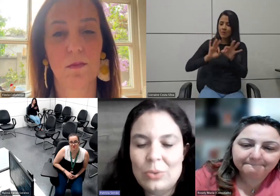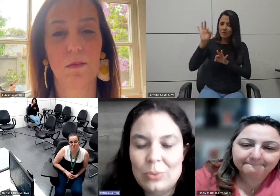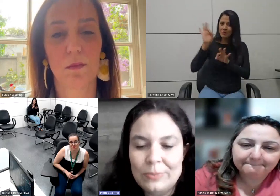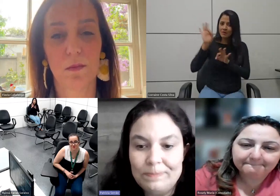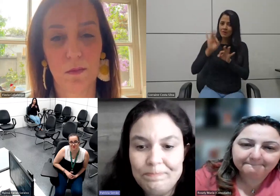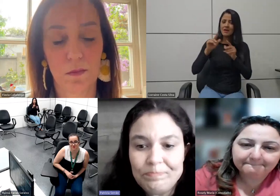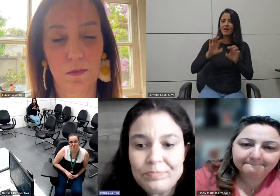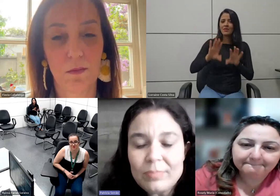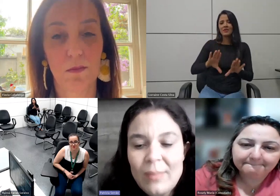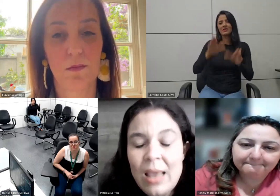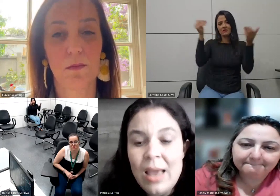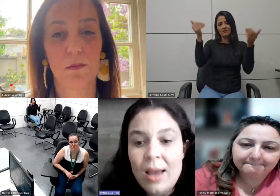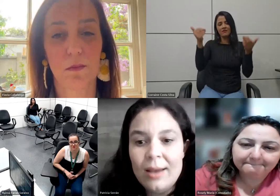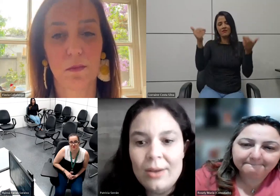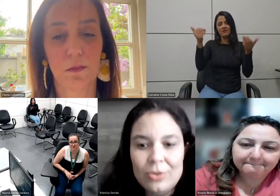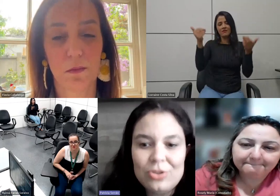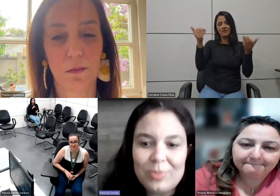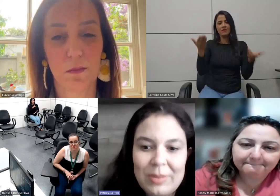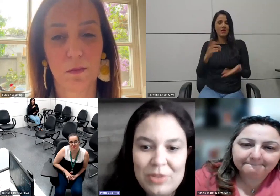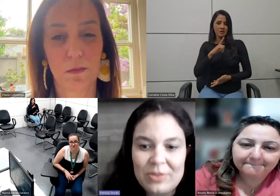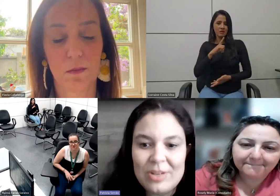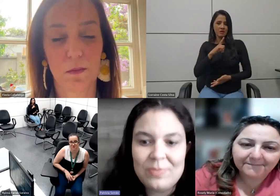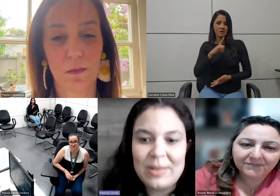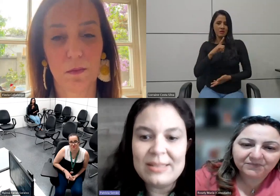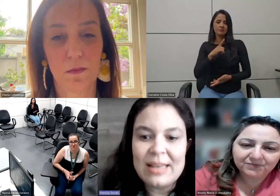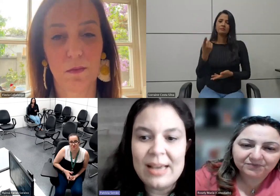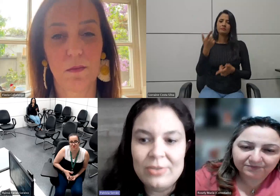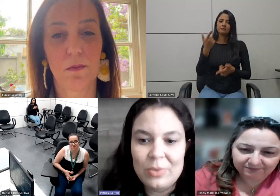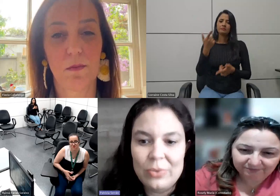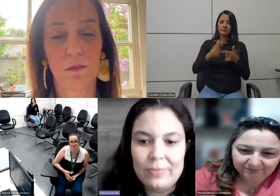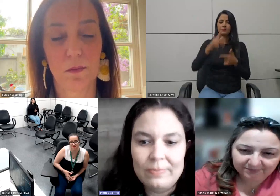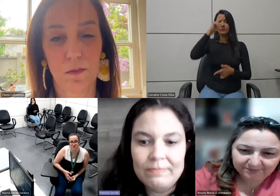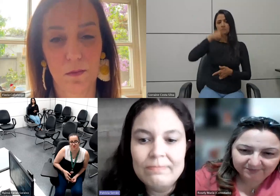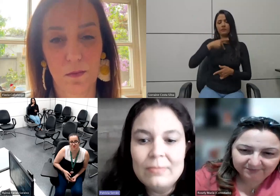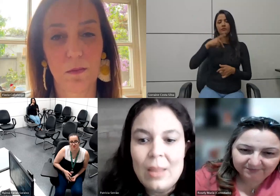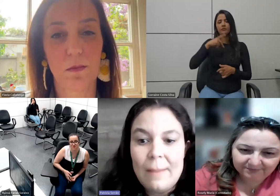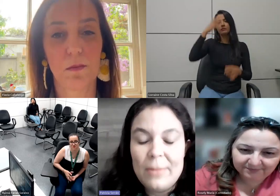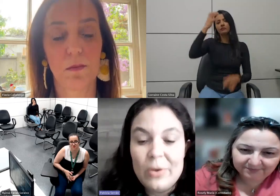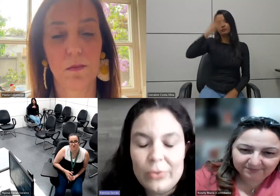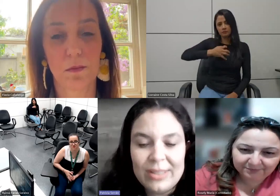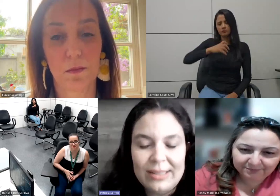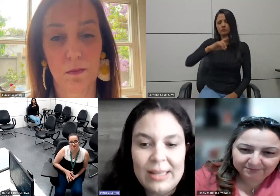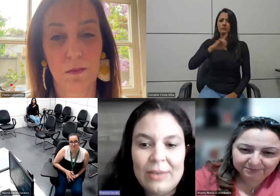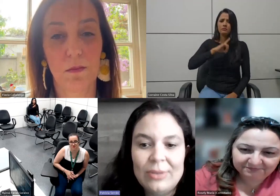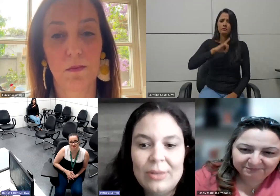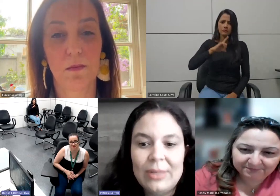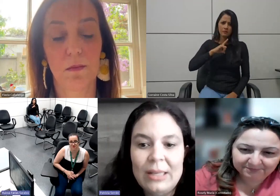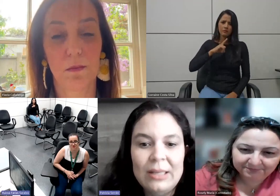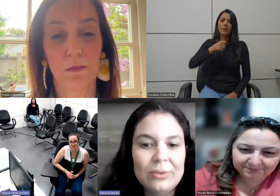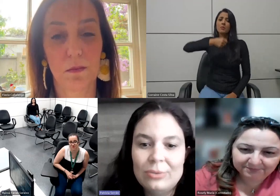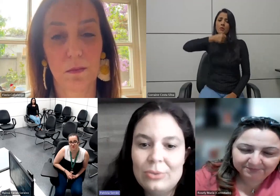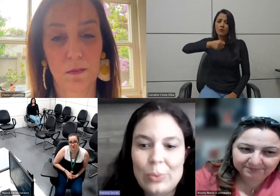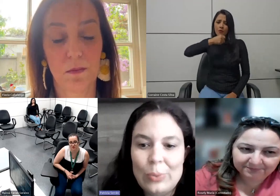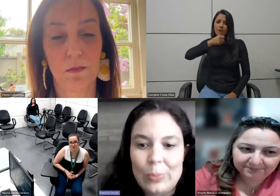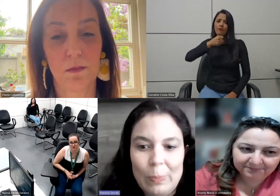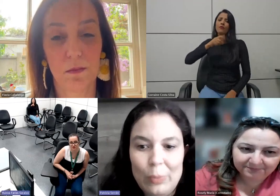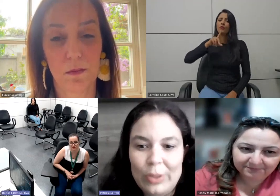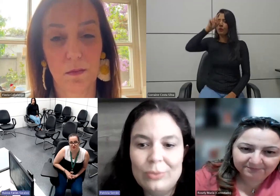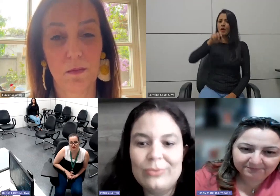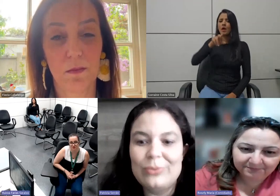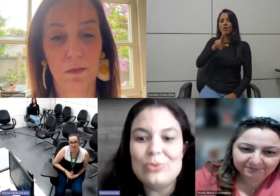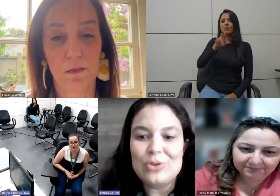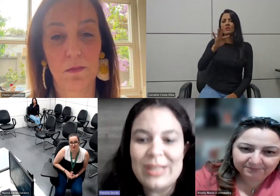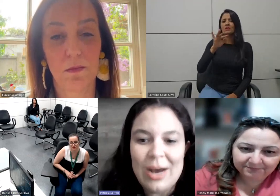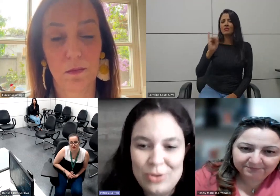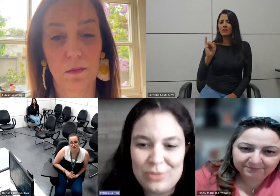esse evento eu estou com eu estou com os problemas pessoais bem sérios meu avô está internado na UTI eu não estou